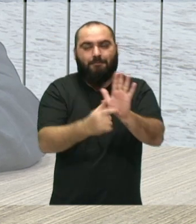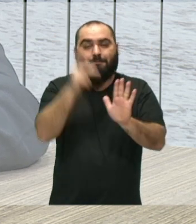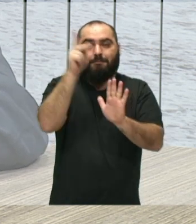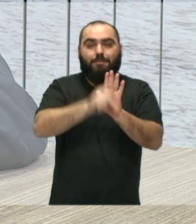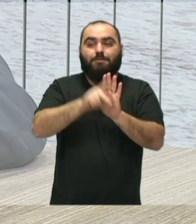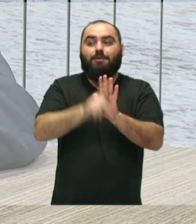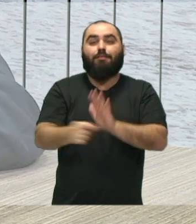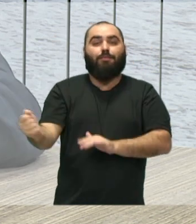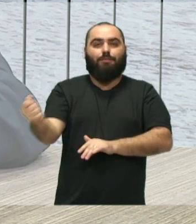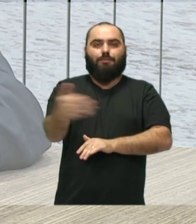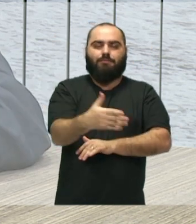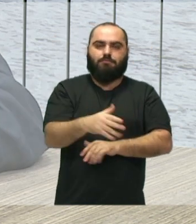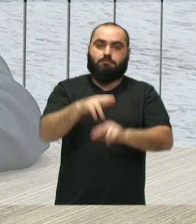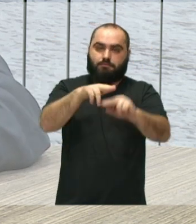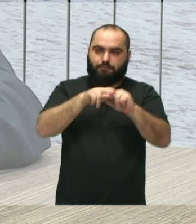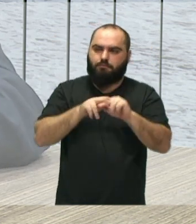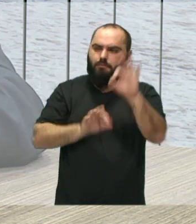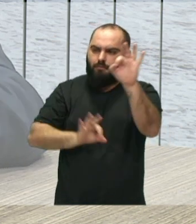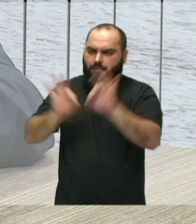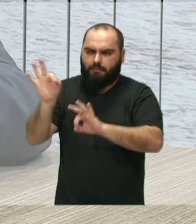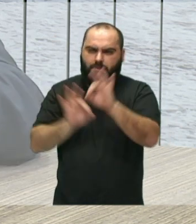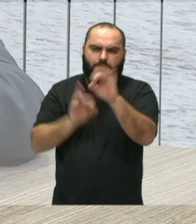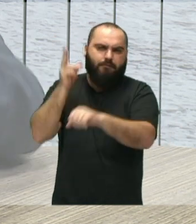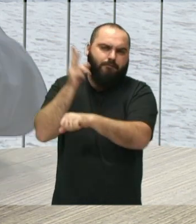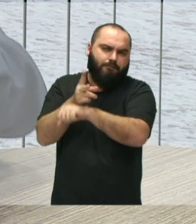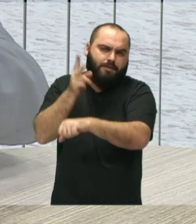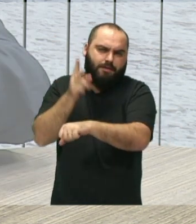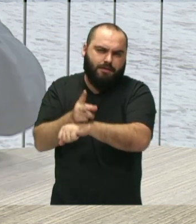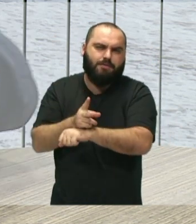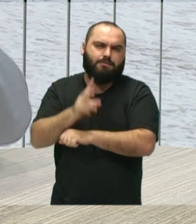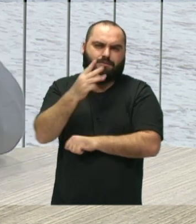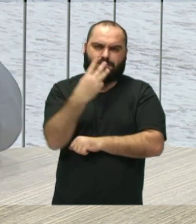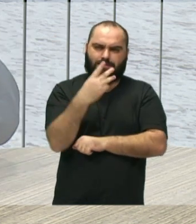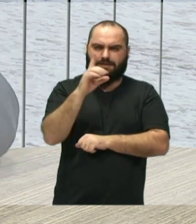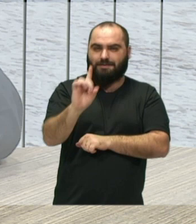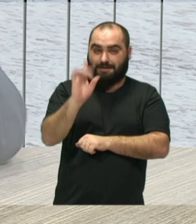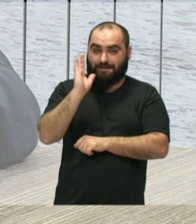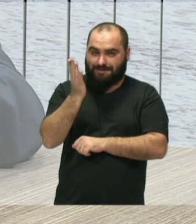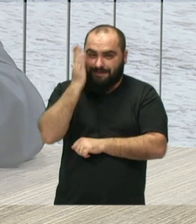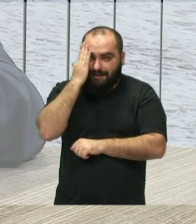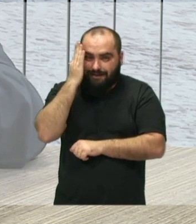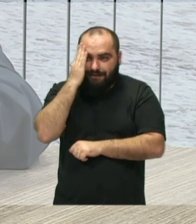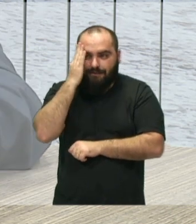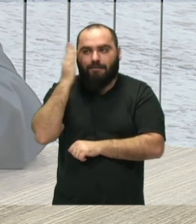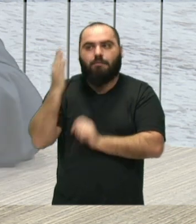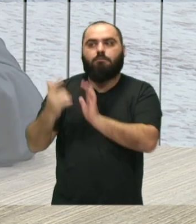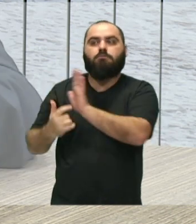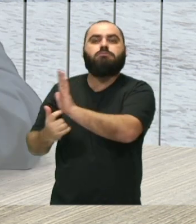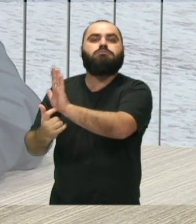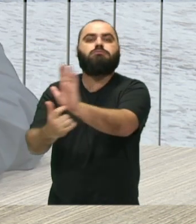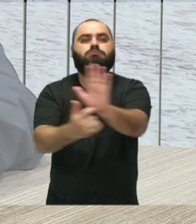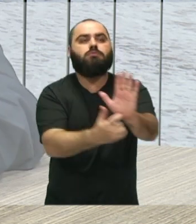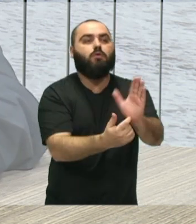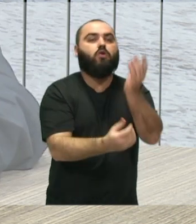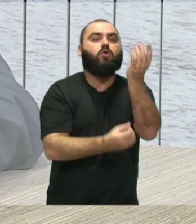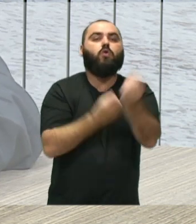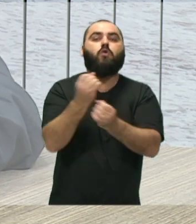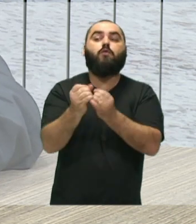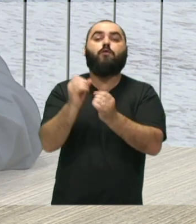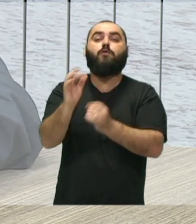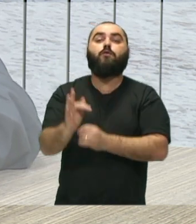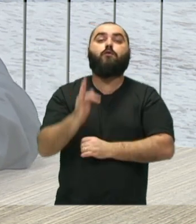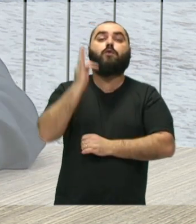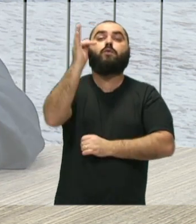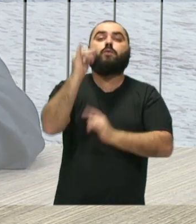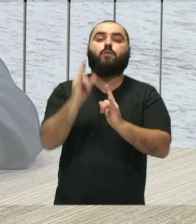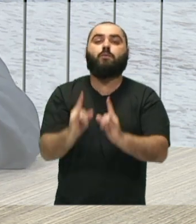da nova sede. Então, nós preparamos um vídeo, que é um 3D já, uma maquete 3D, que vai apresentar como vão ser as futuras instalações